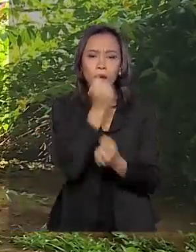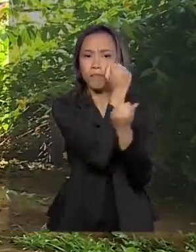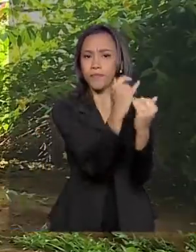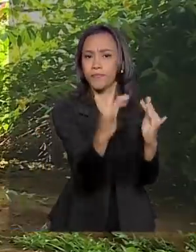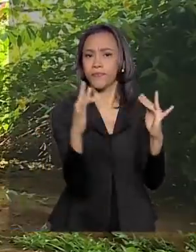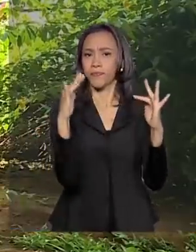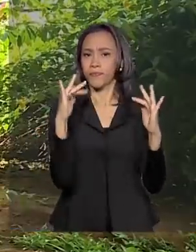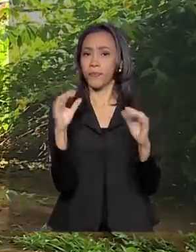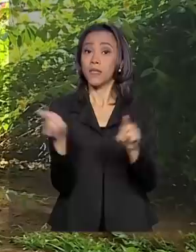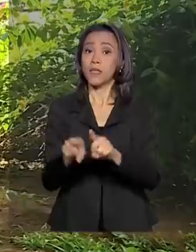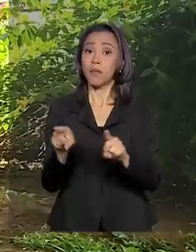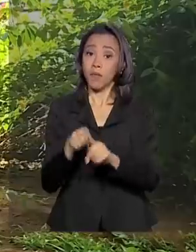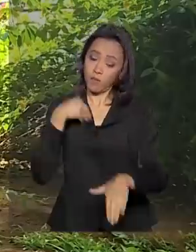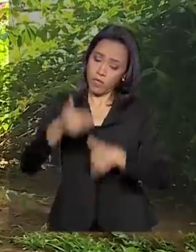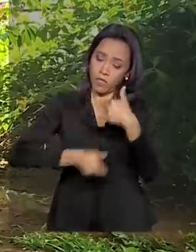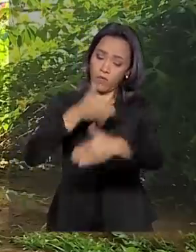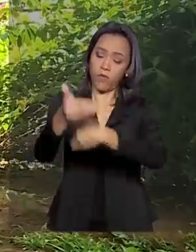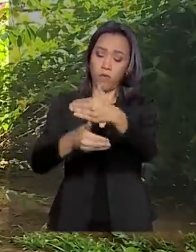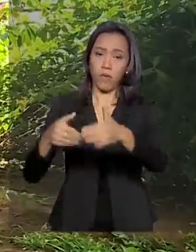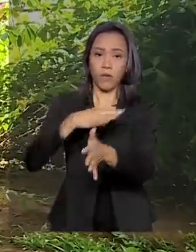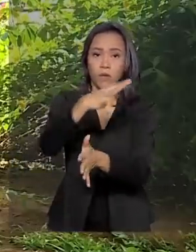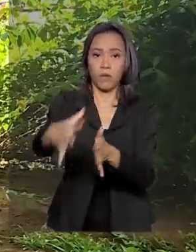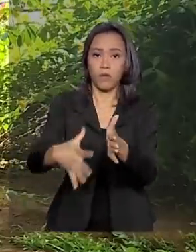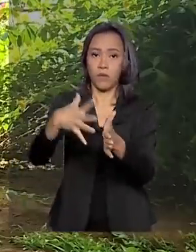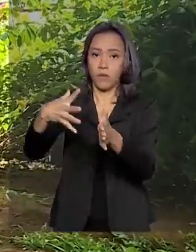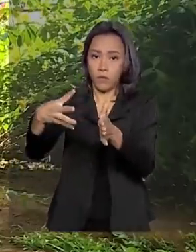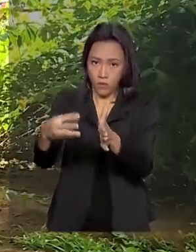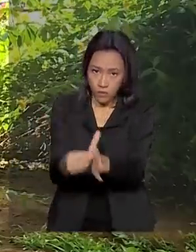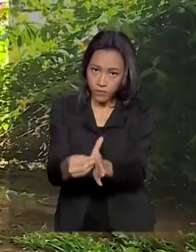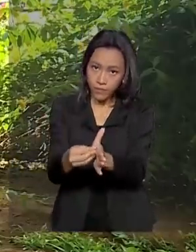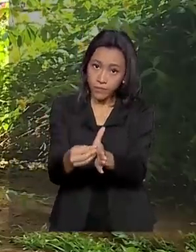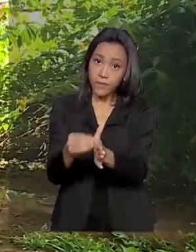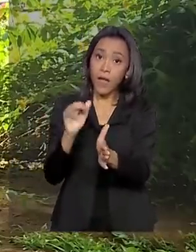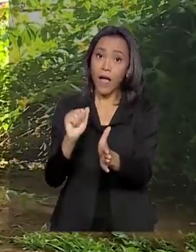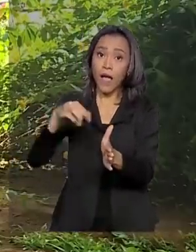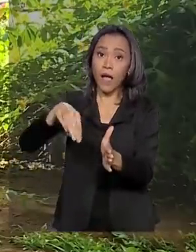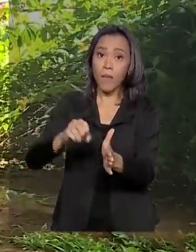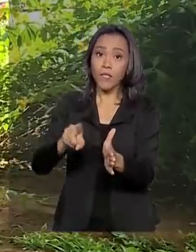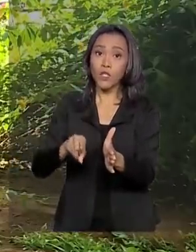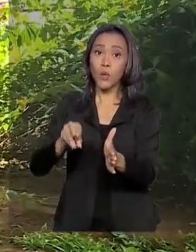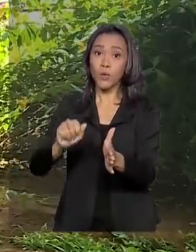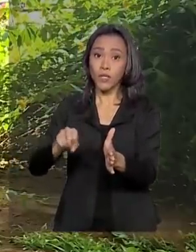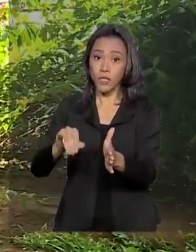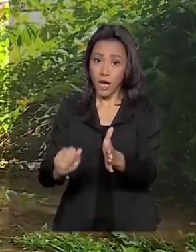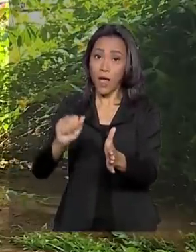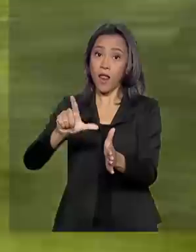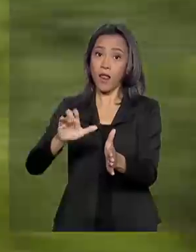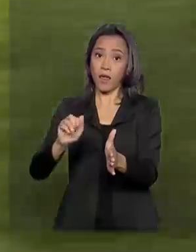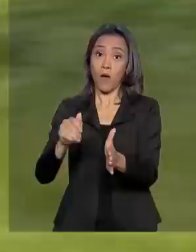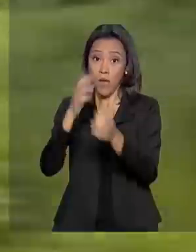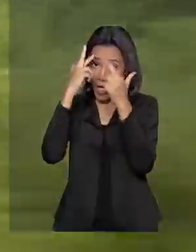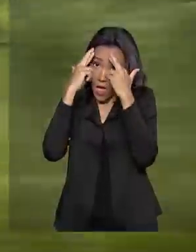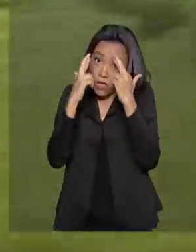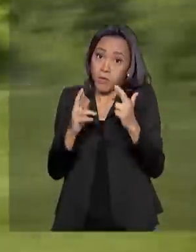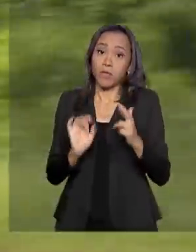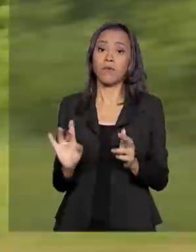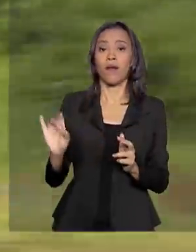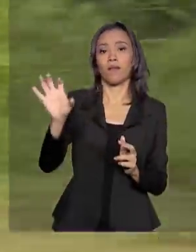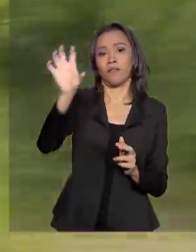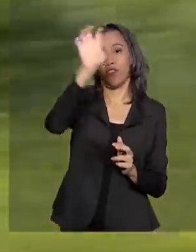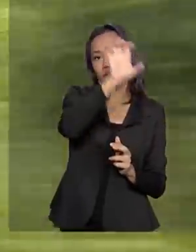sustentável da Amazônia Legal e leva em conta as necessidades de cada Estado. O Acre tem